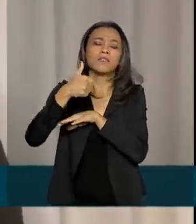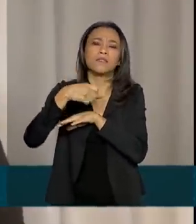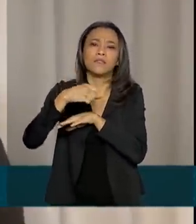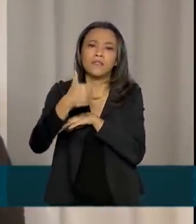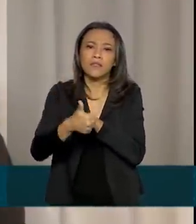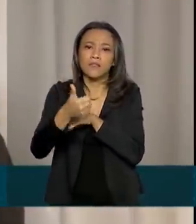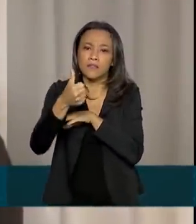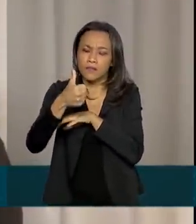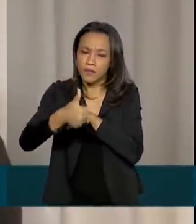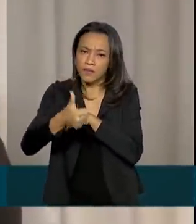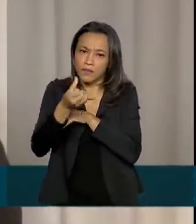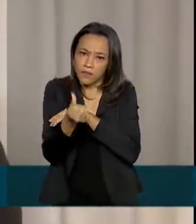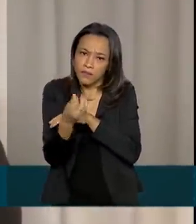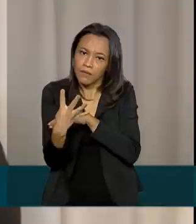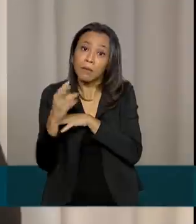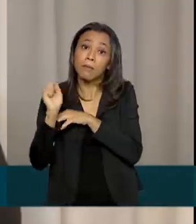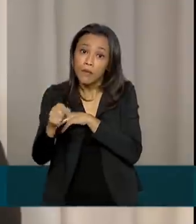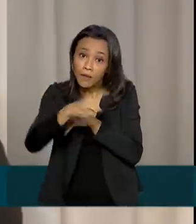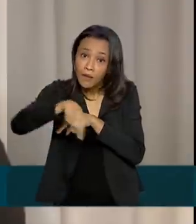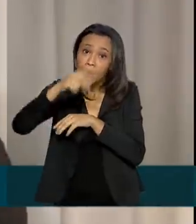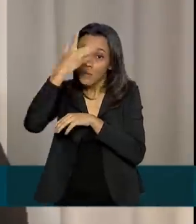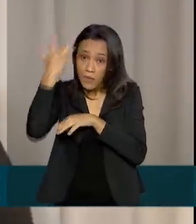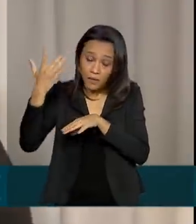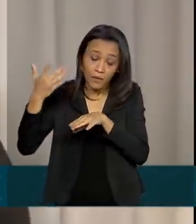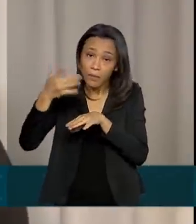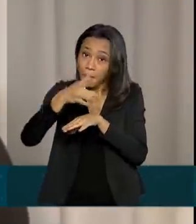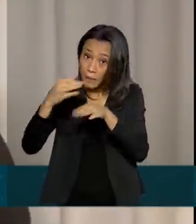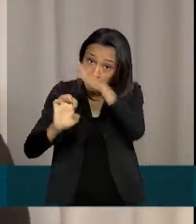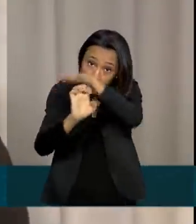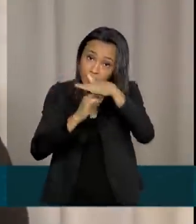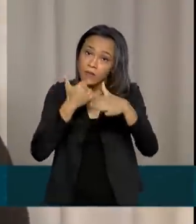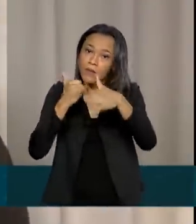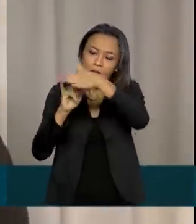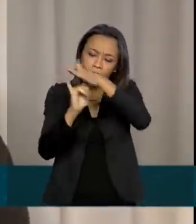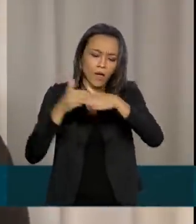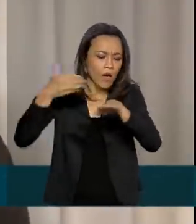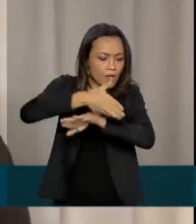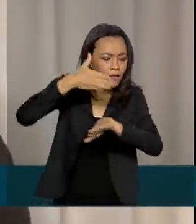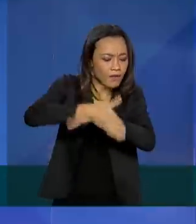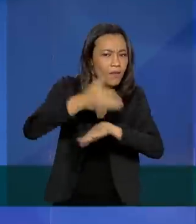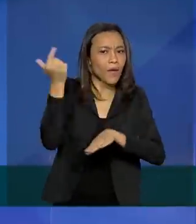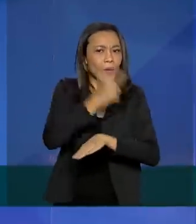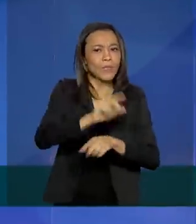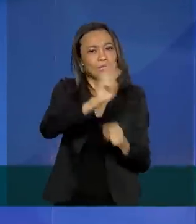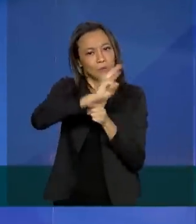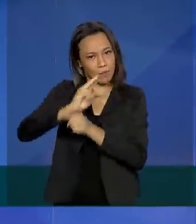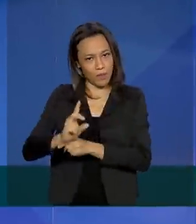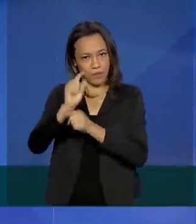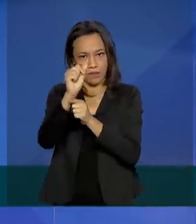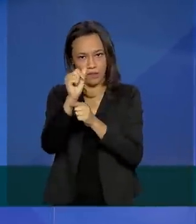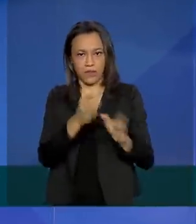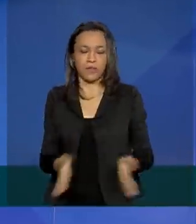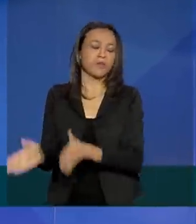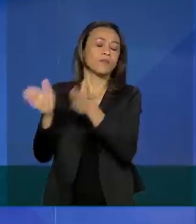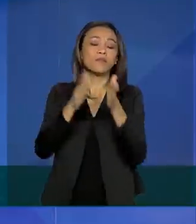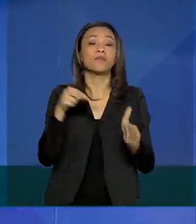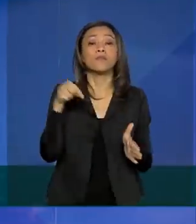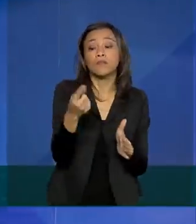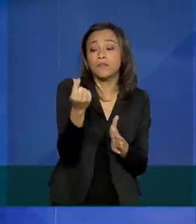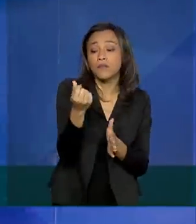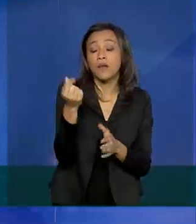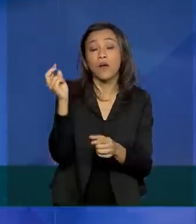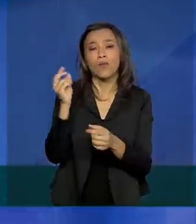cadastraram e contrataram 160 milhões de reais de financiamento. O crédito pode ser usado para